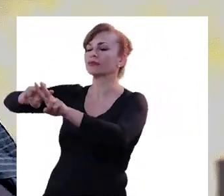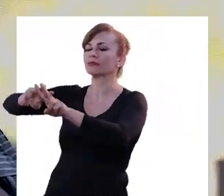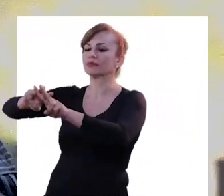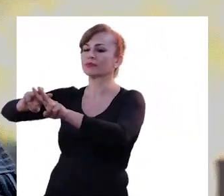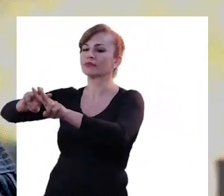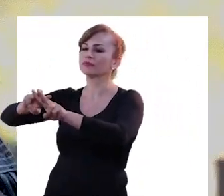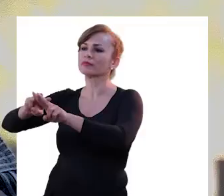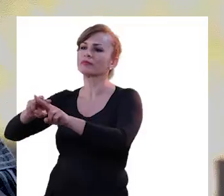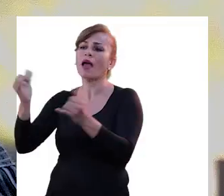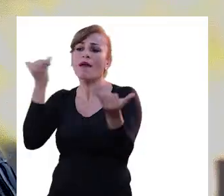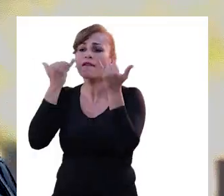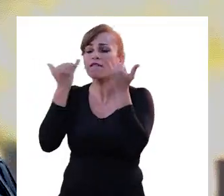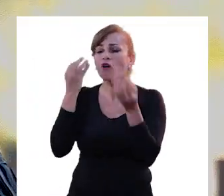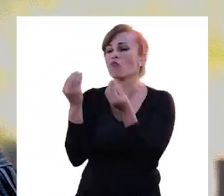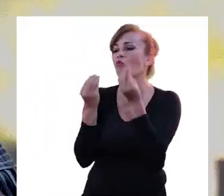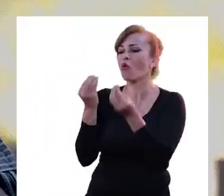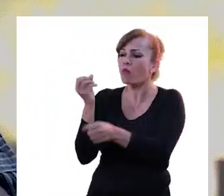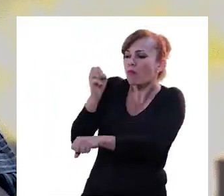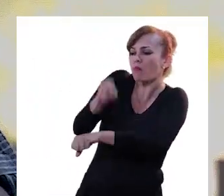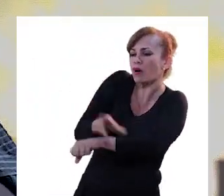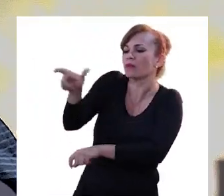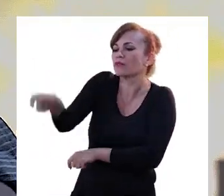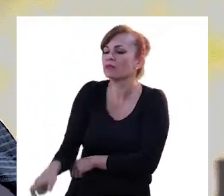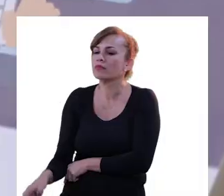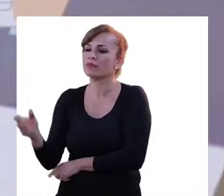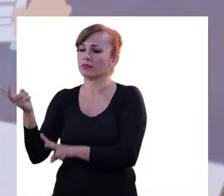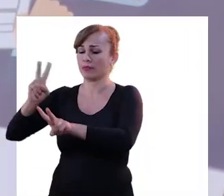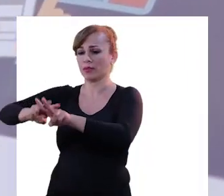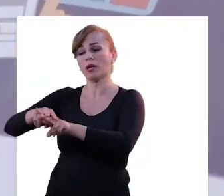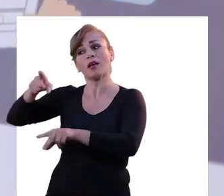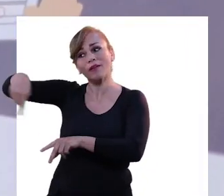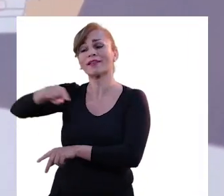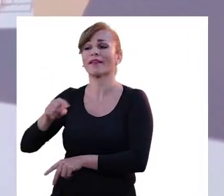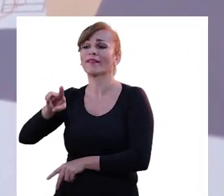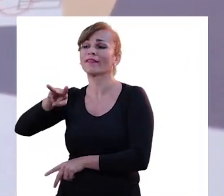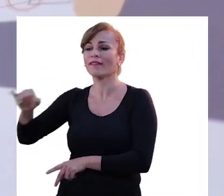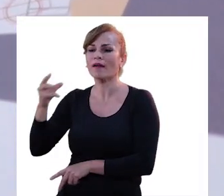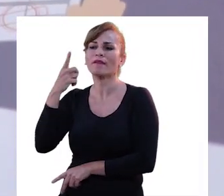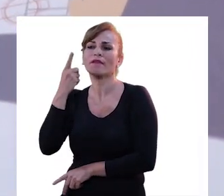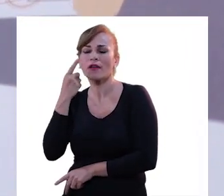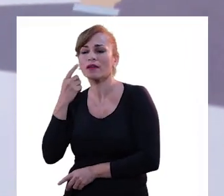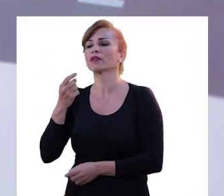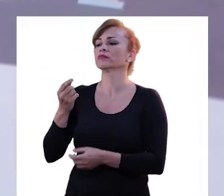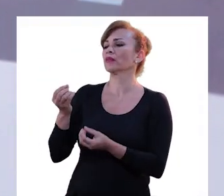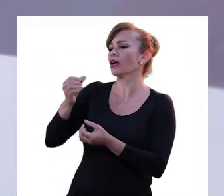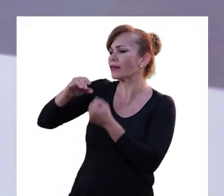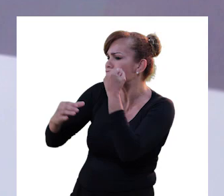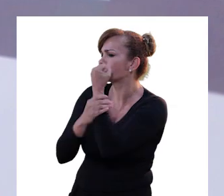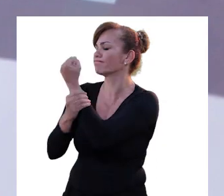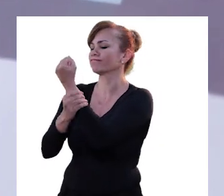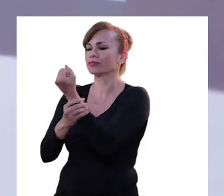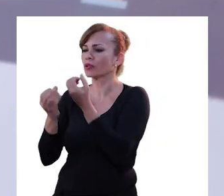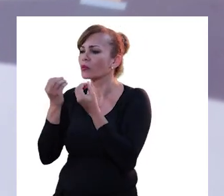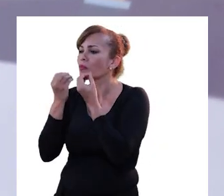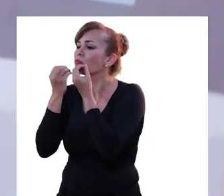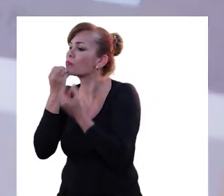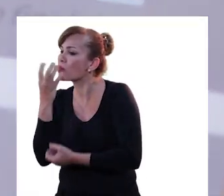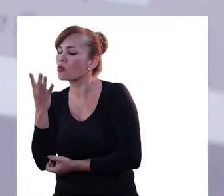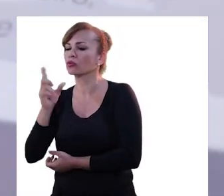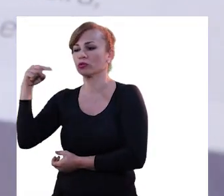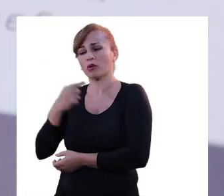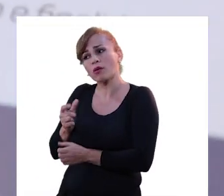Procure a Sejus, uma unidade prisional, se informe sobre a cartilha de como contratar uma mão de obra do apenado. Você vai ver os